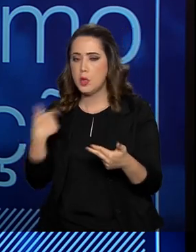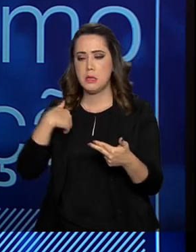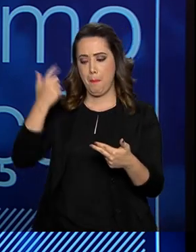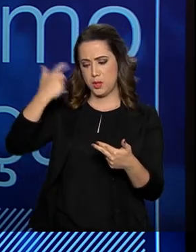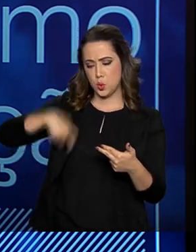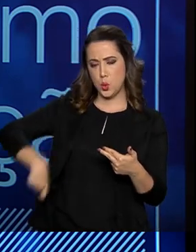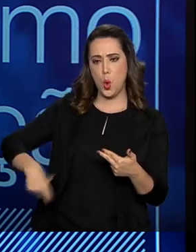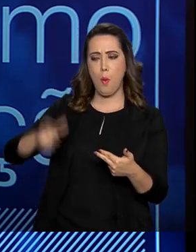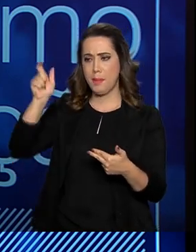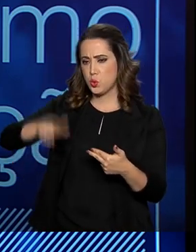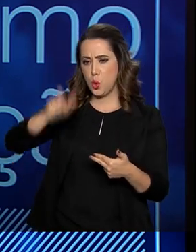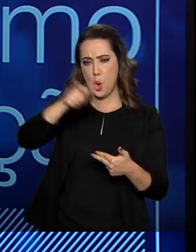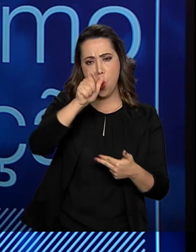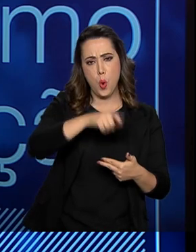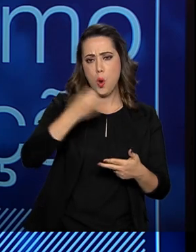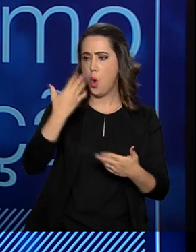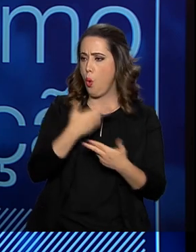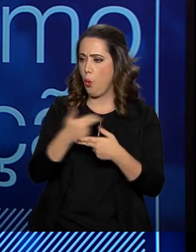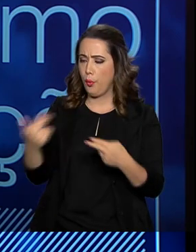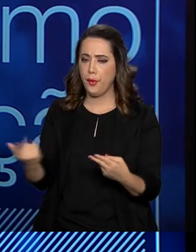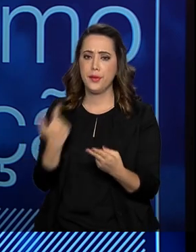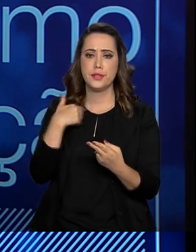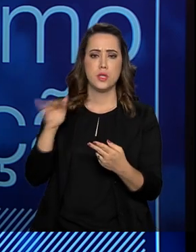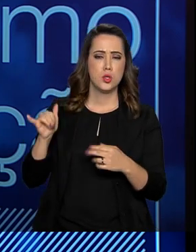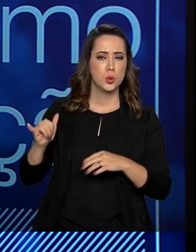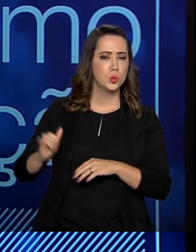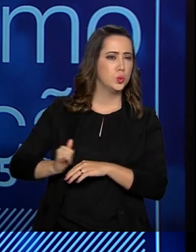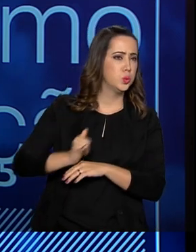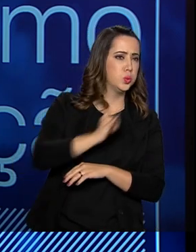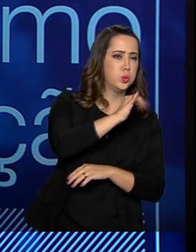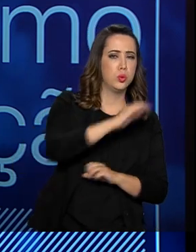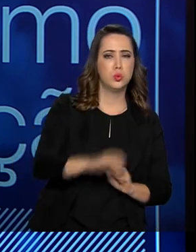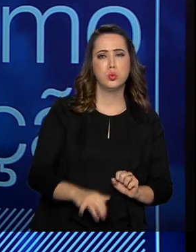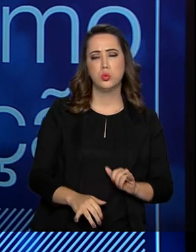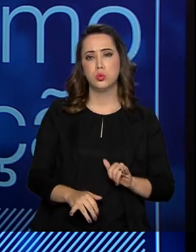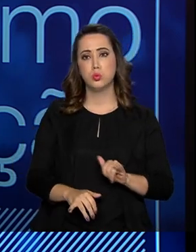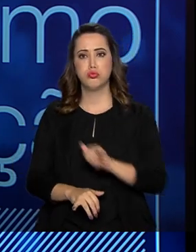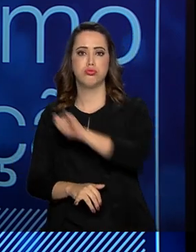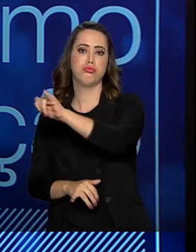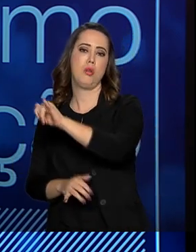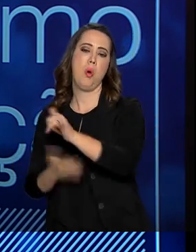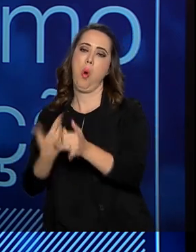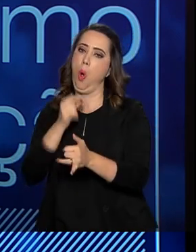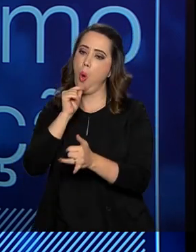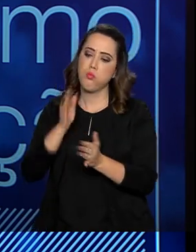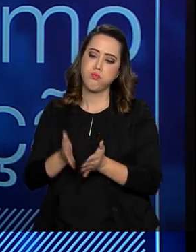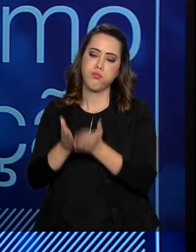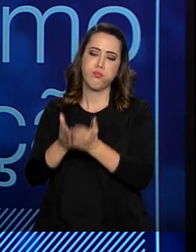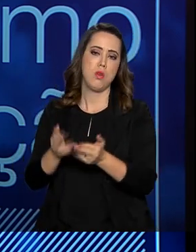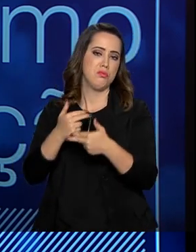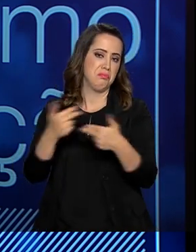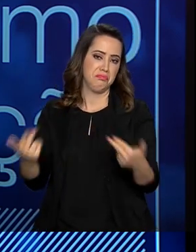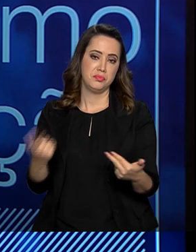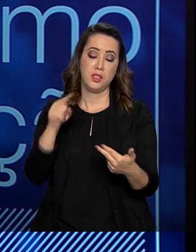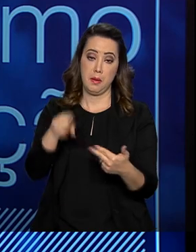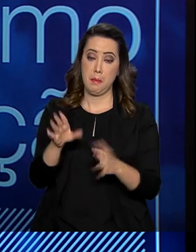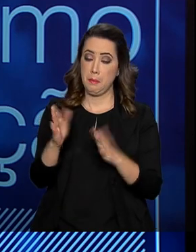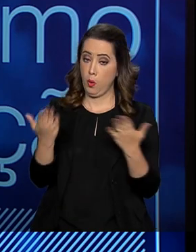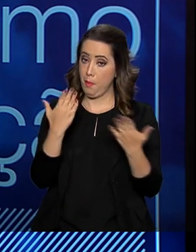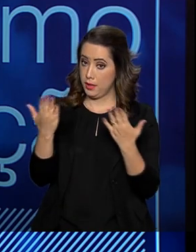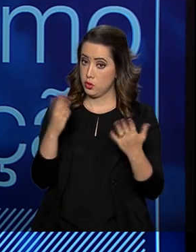transita, o trânsito internacional aumentou muito nos últimos anos. Para você ter ideia, a Organização Mundial de Saúde, em 2007,